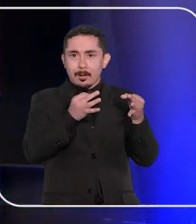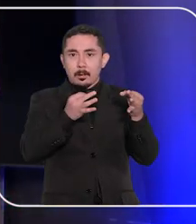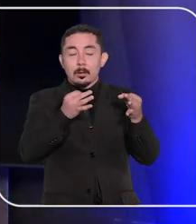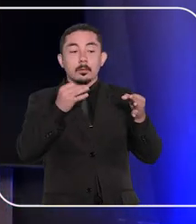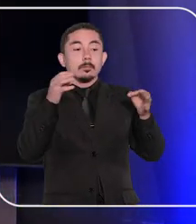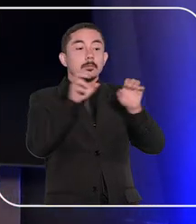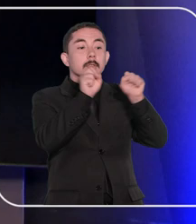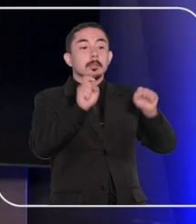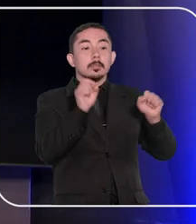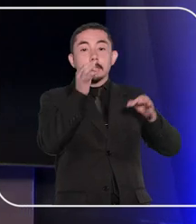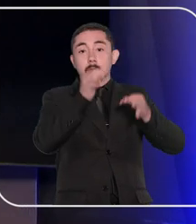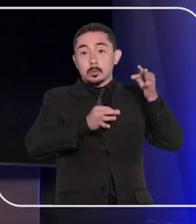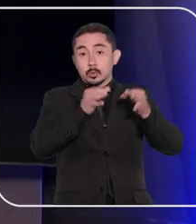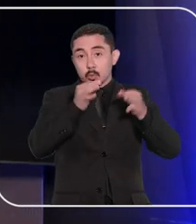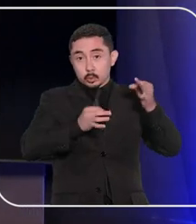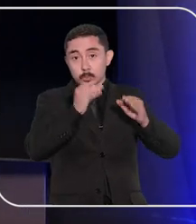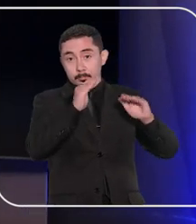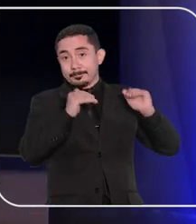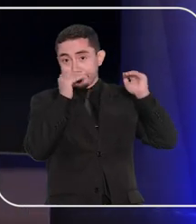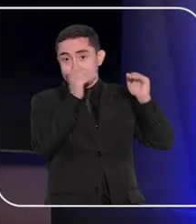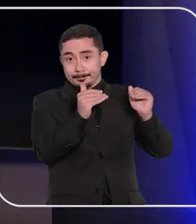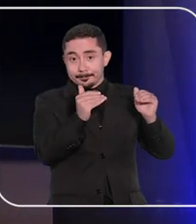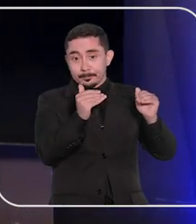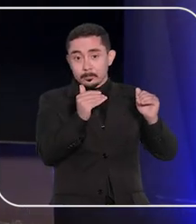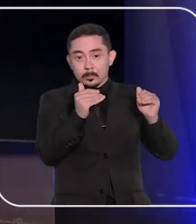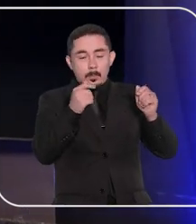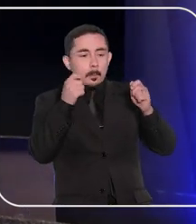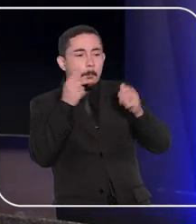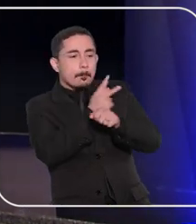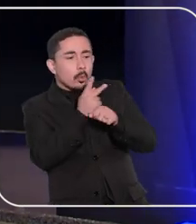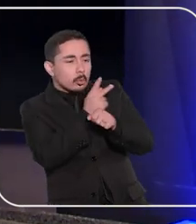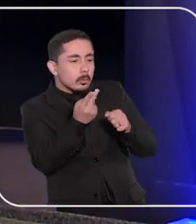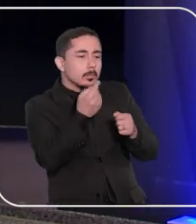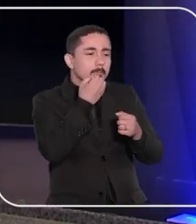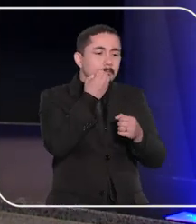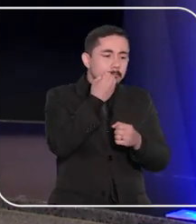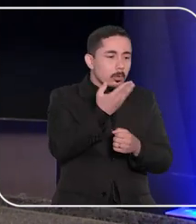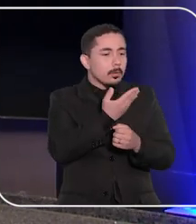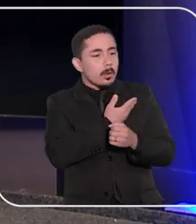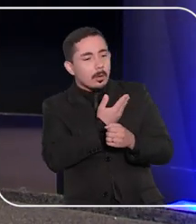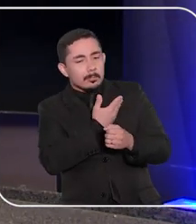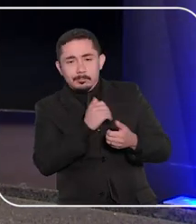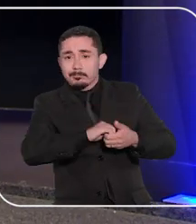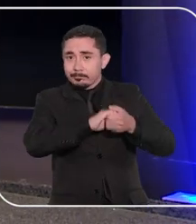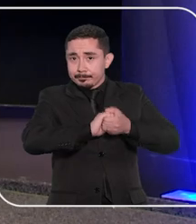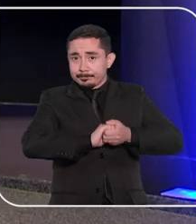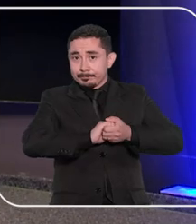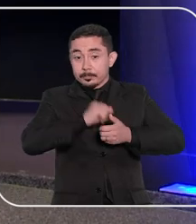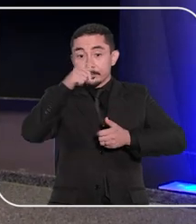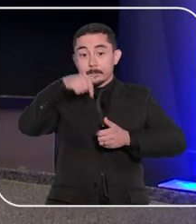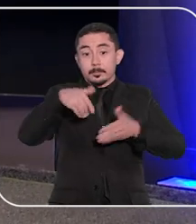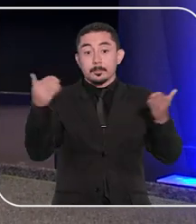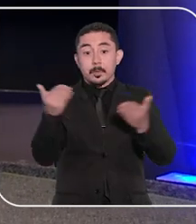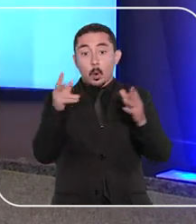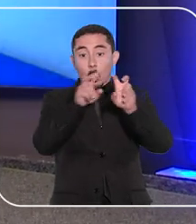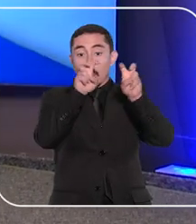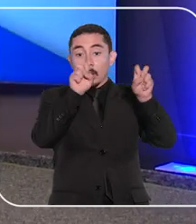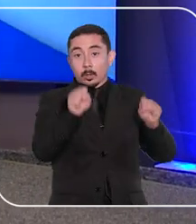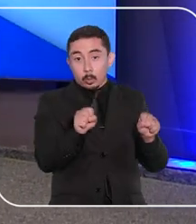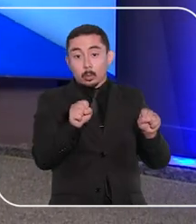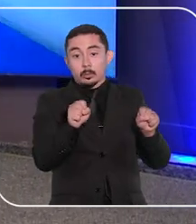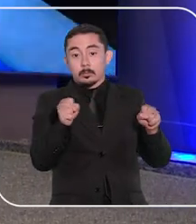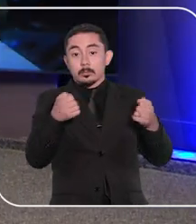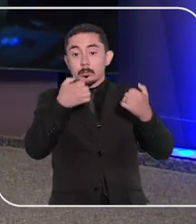Tribunal de Justiça busca resolver conflitos de forma amigável. A mais nova iniciativa da Corte nesse